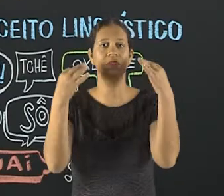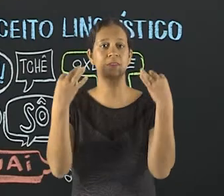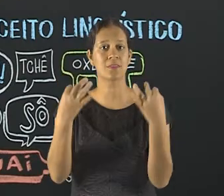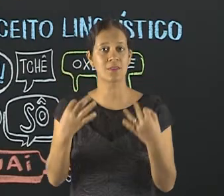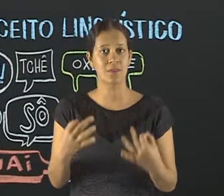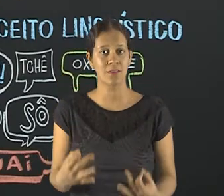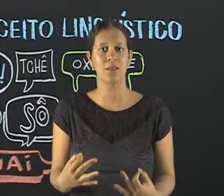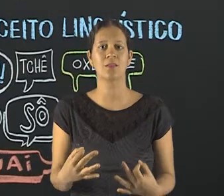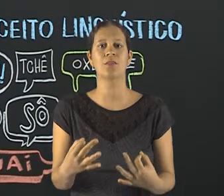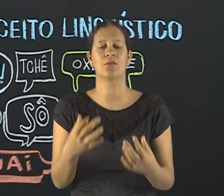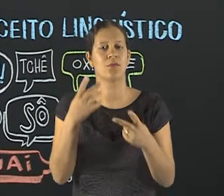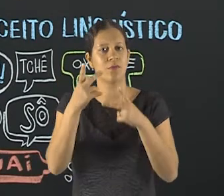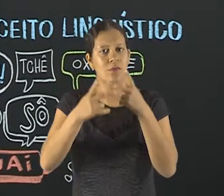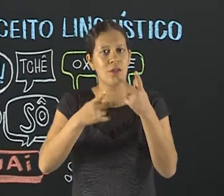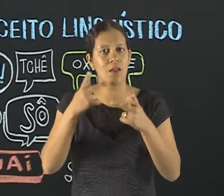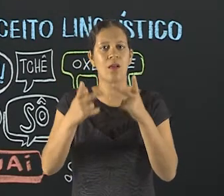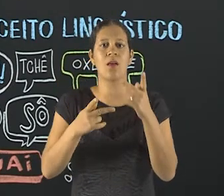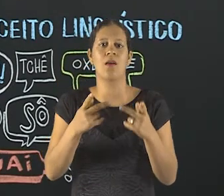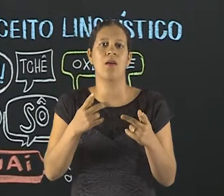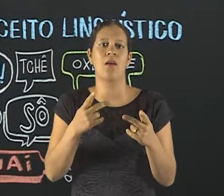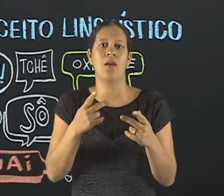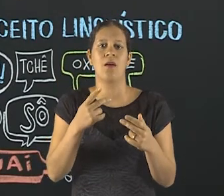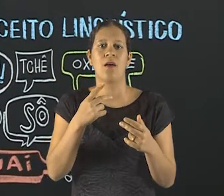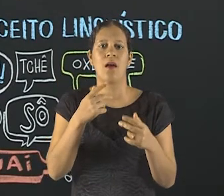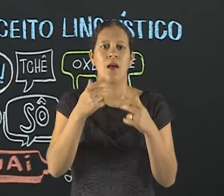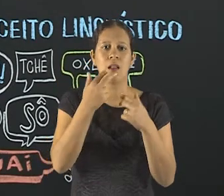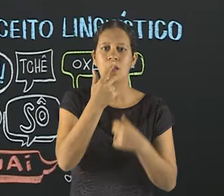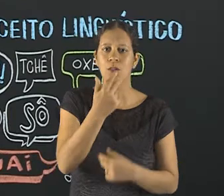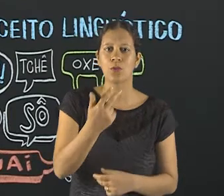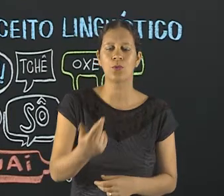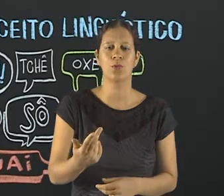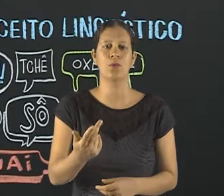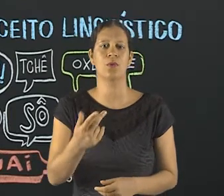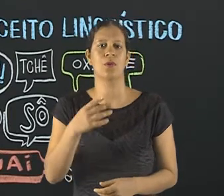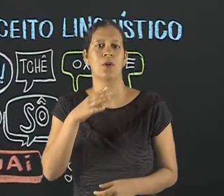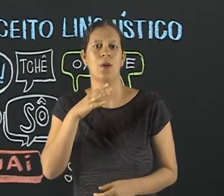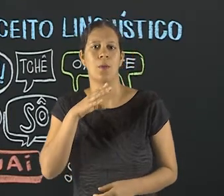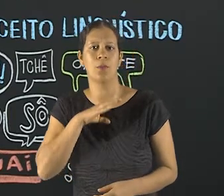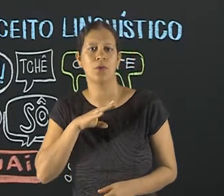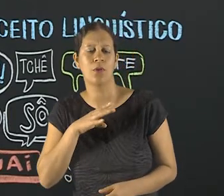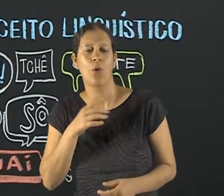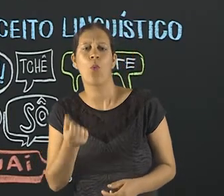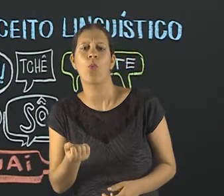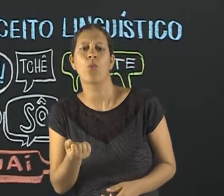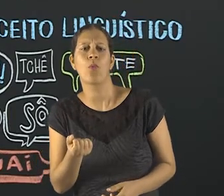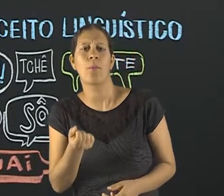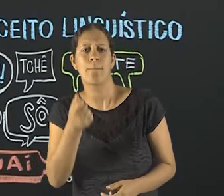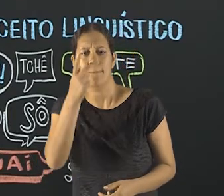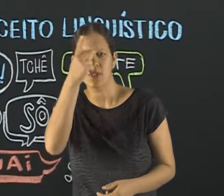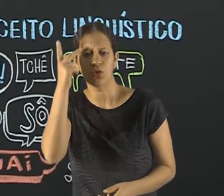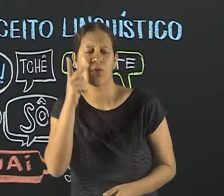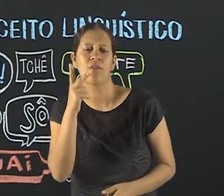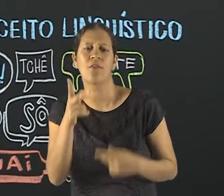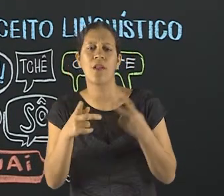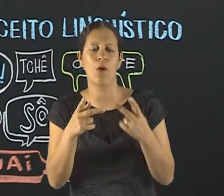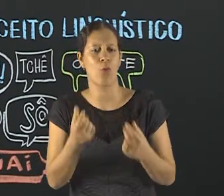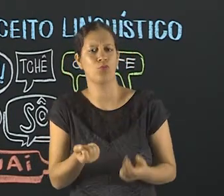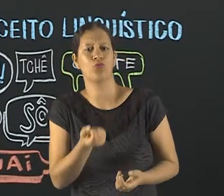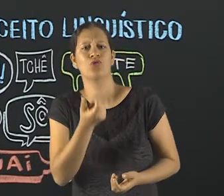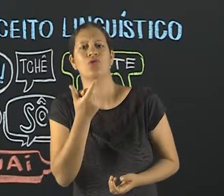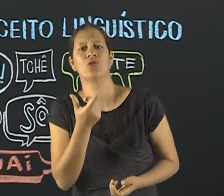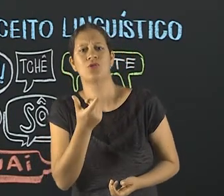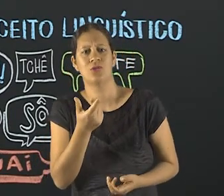certa, exclusiva de falar a língua portuguesa. Se alguém virar para você e falar um ba, um tche, um oxente, você ia saber